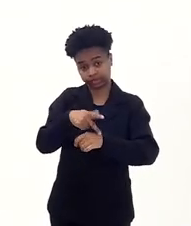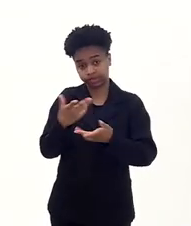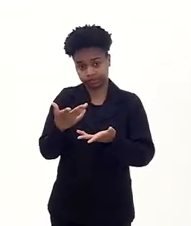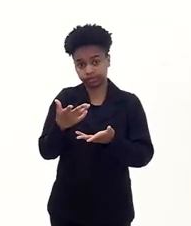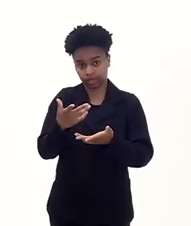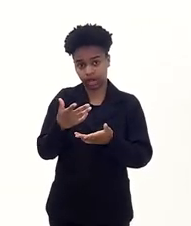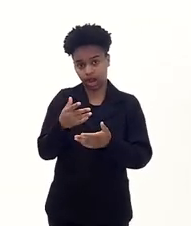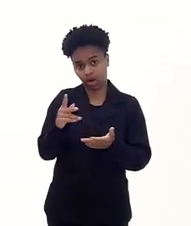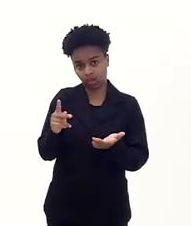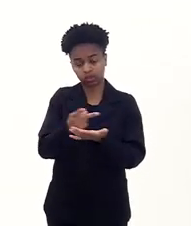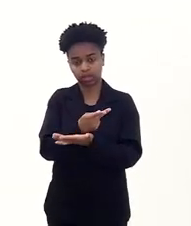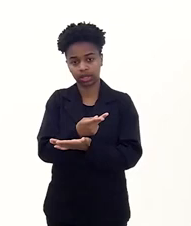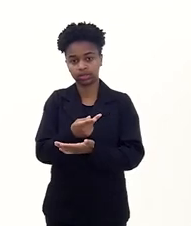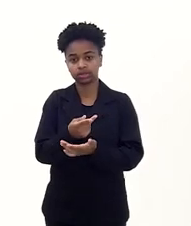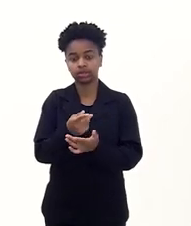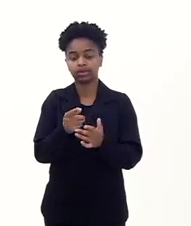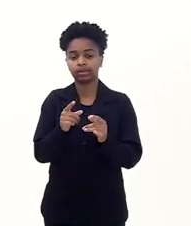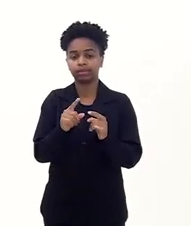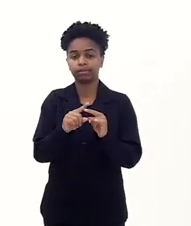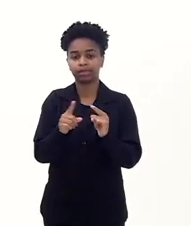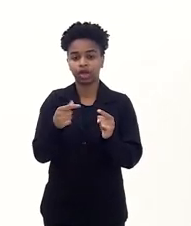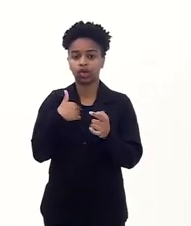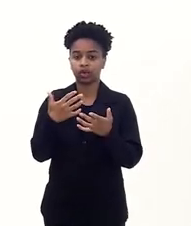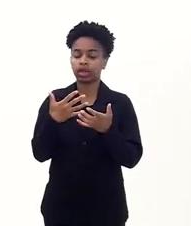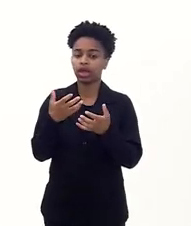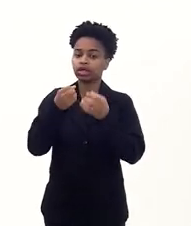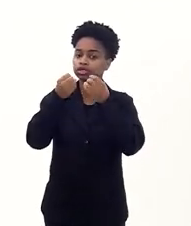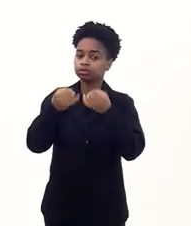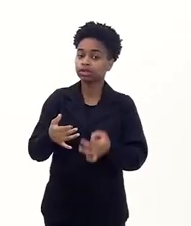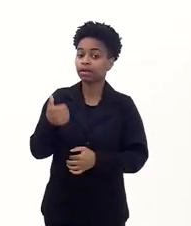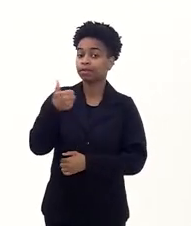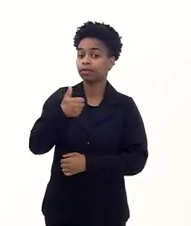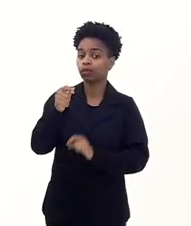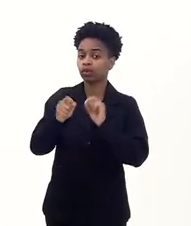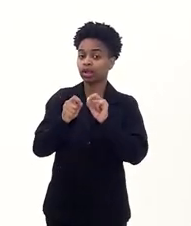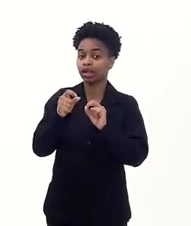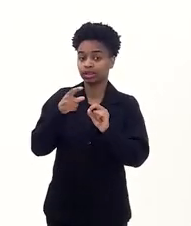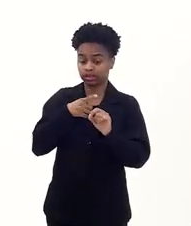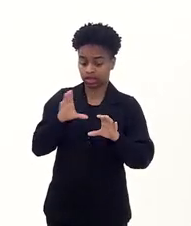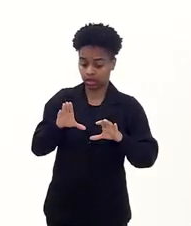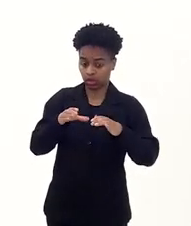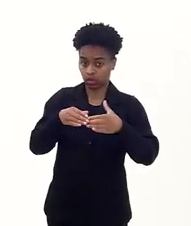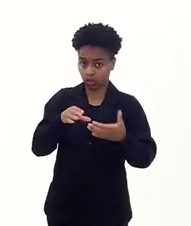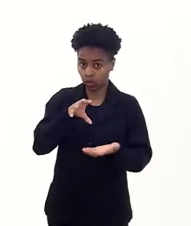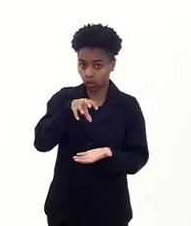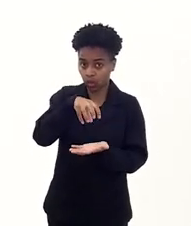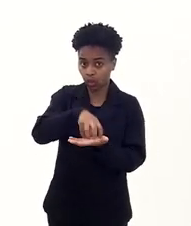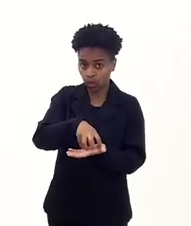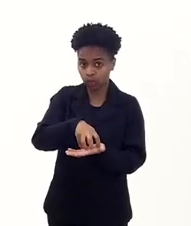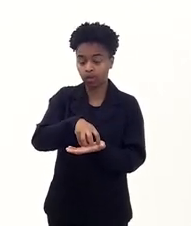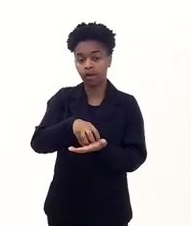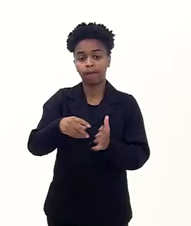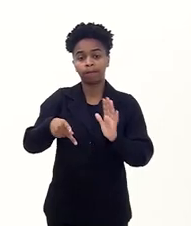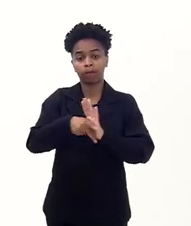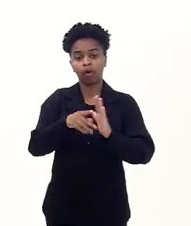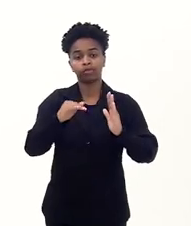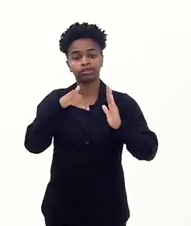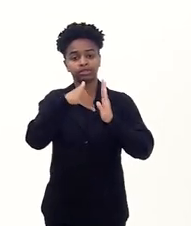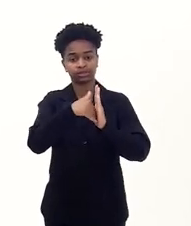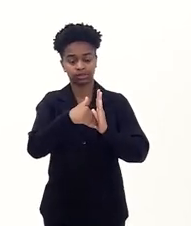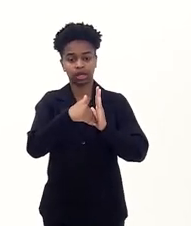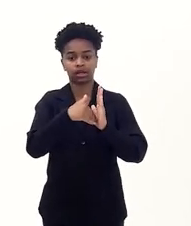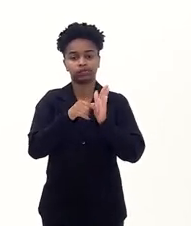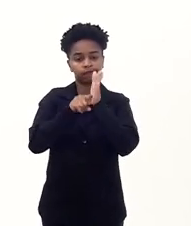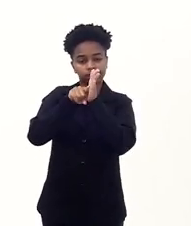próprio país e eu gostaria de destacar primeiro uma comissão parlamentar de inquérito feita pelo Senado Federal.